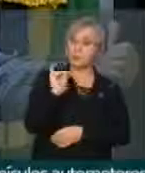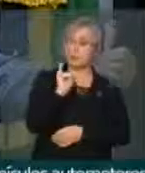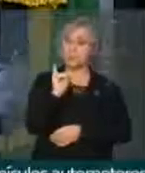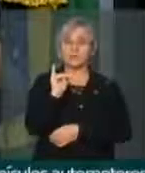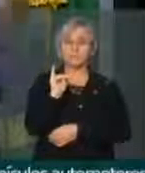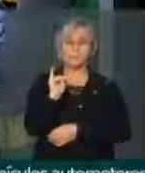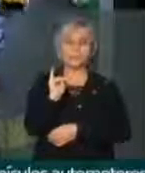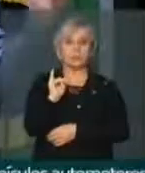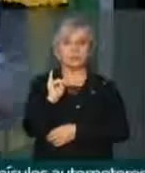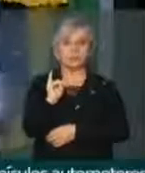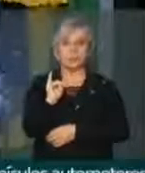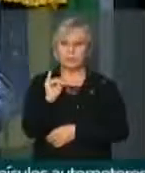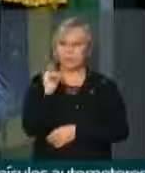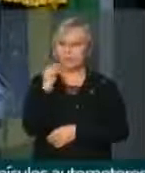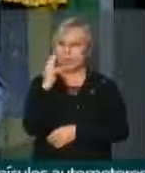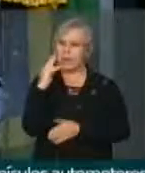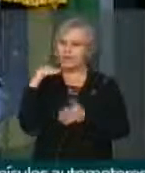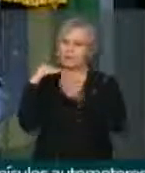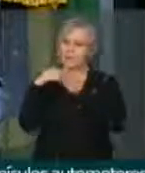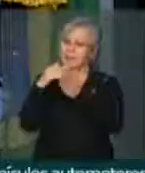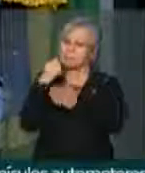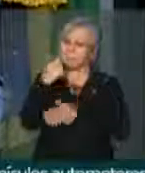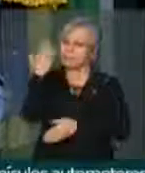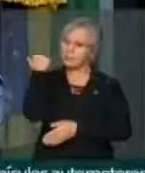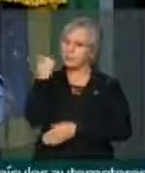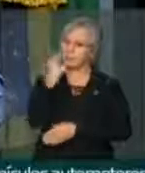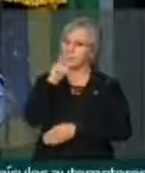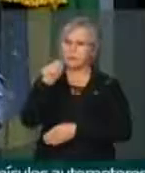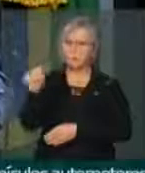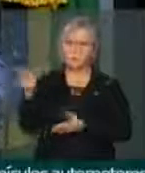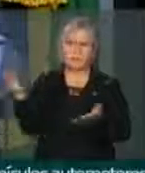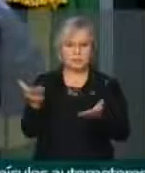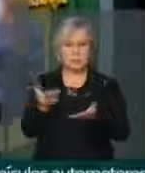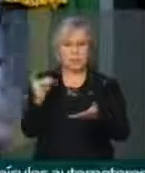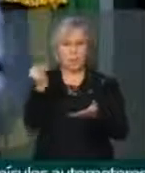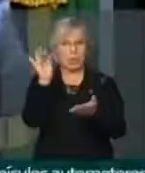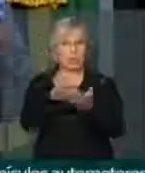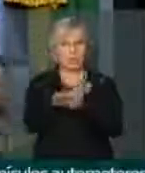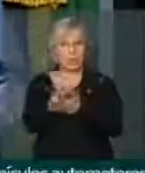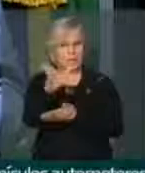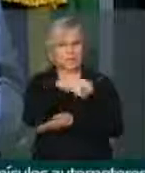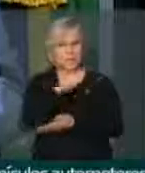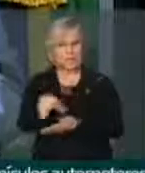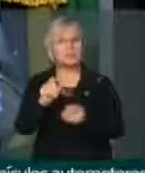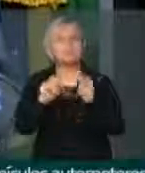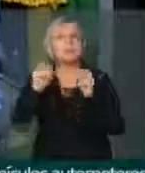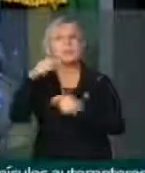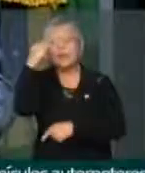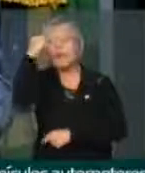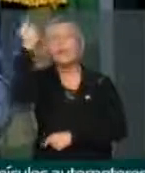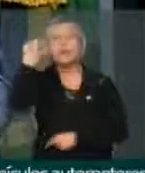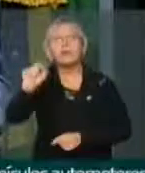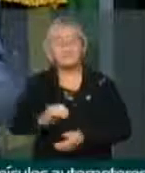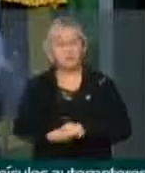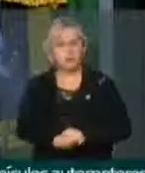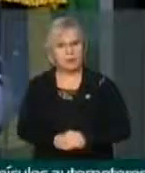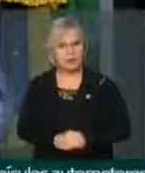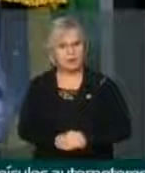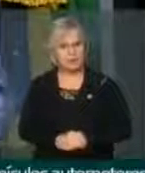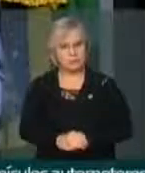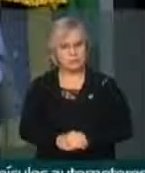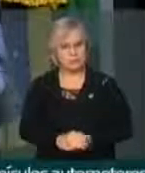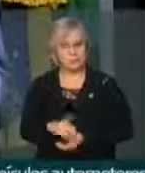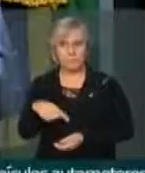atrás, por que que deixou de ser? Quem foi o autor dessa ideia? Nós